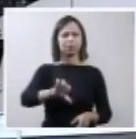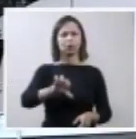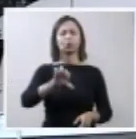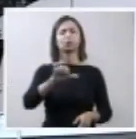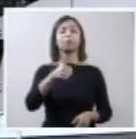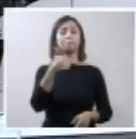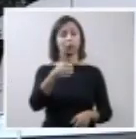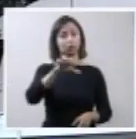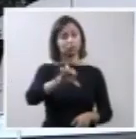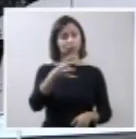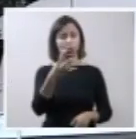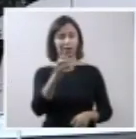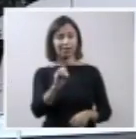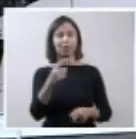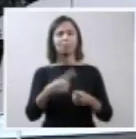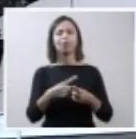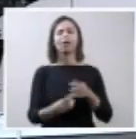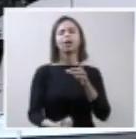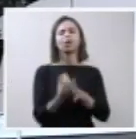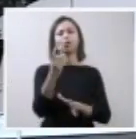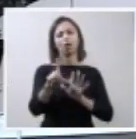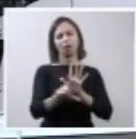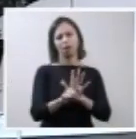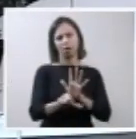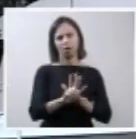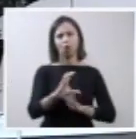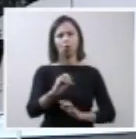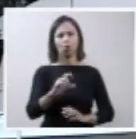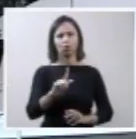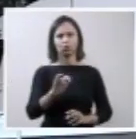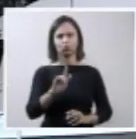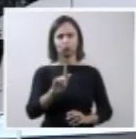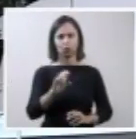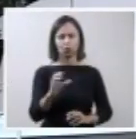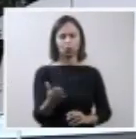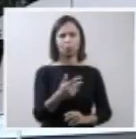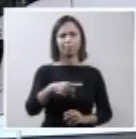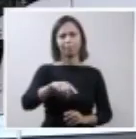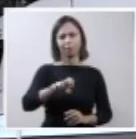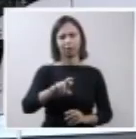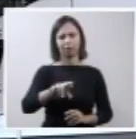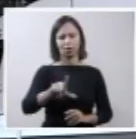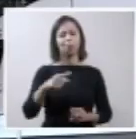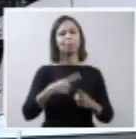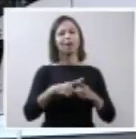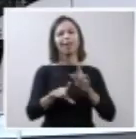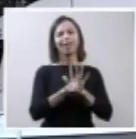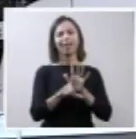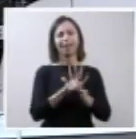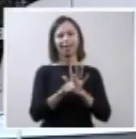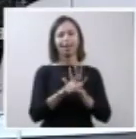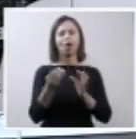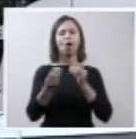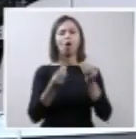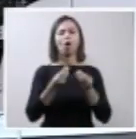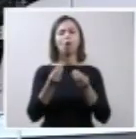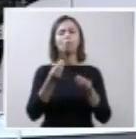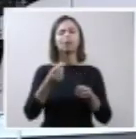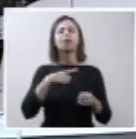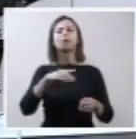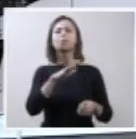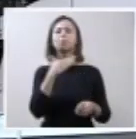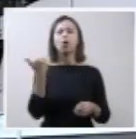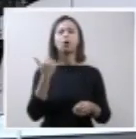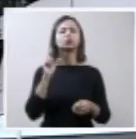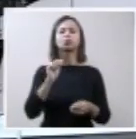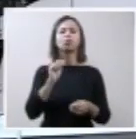Penal foi elaborado. Do ponto de vista da legislação, a definição legal brasileira de morte é a morte